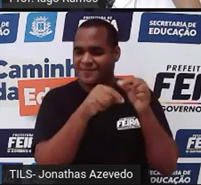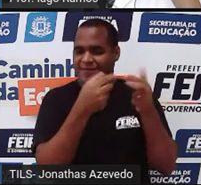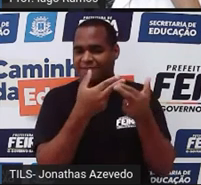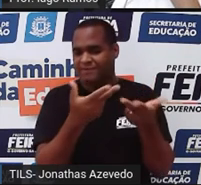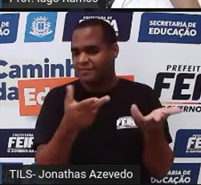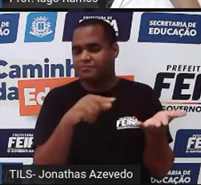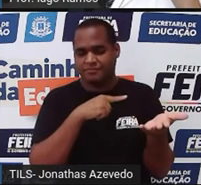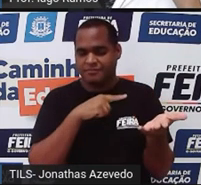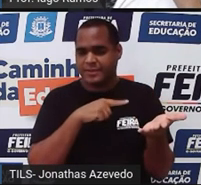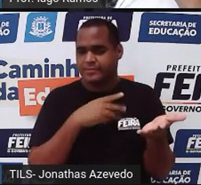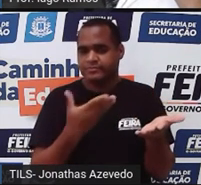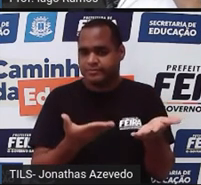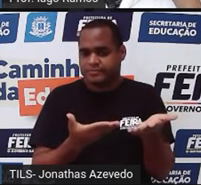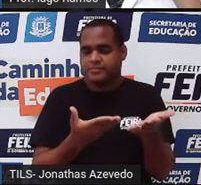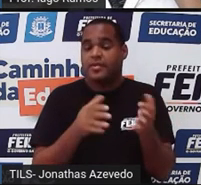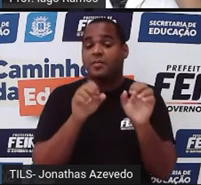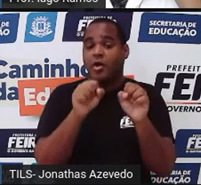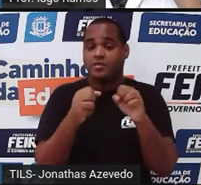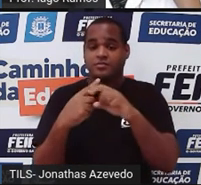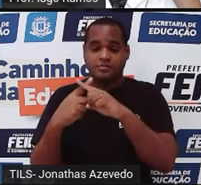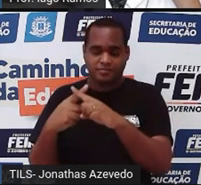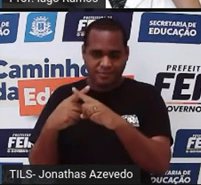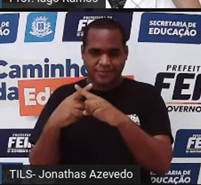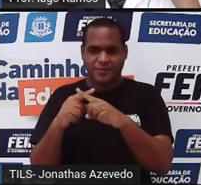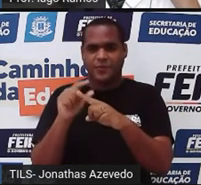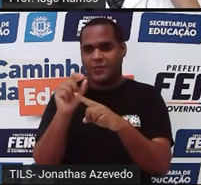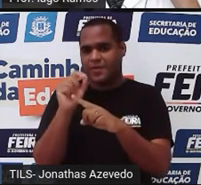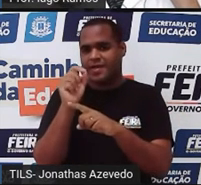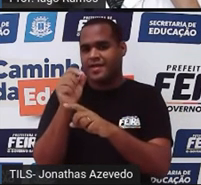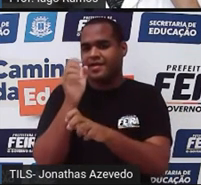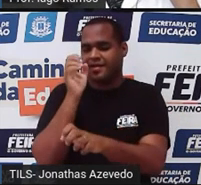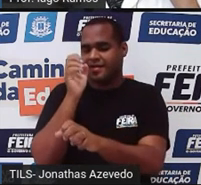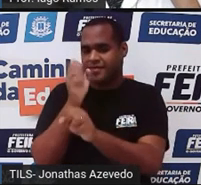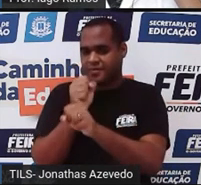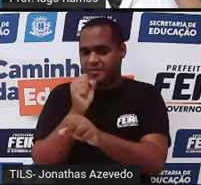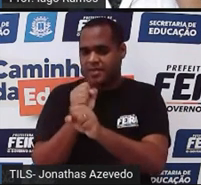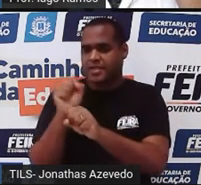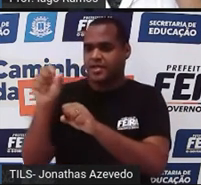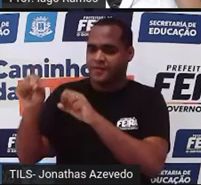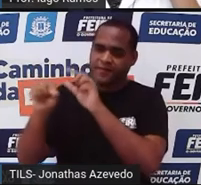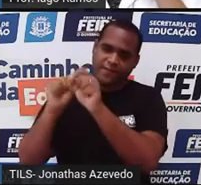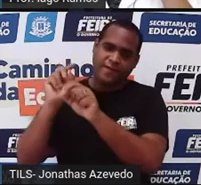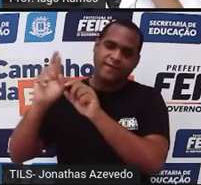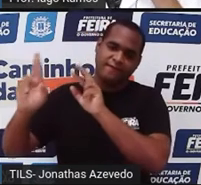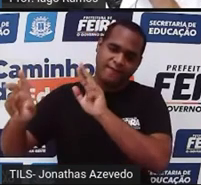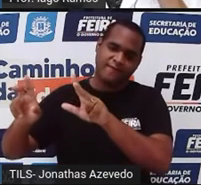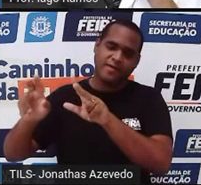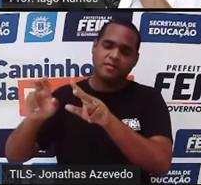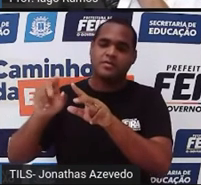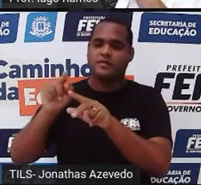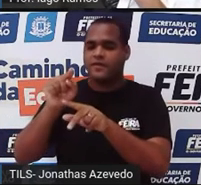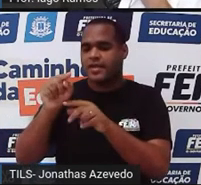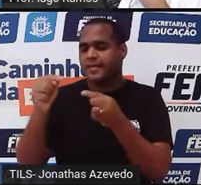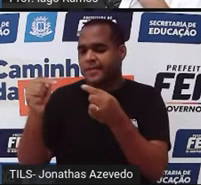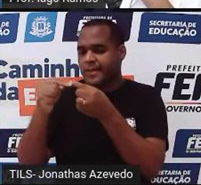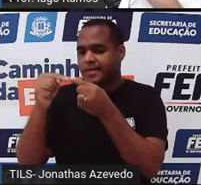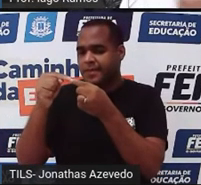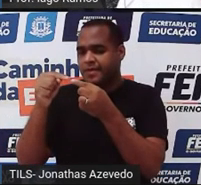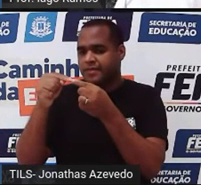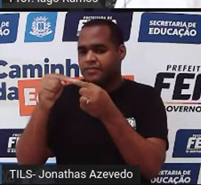coisa e multiplicar pela quantidade de opções de outra coisa que você vai combinar,